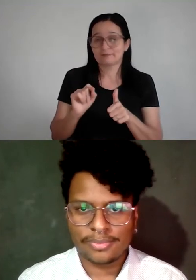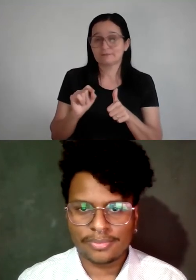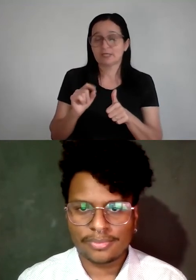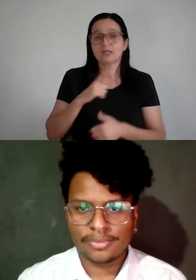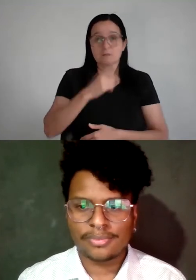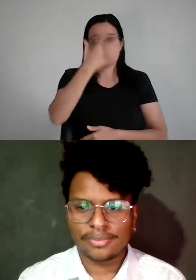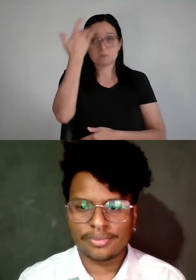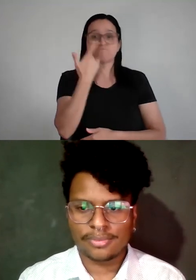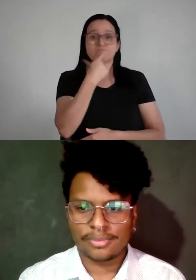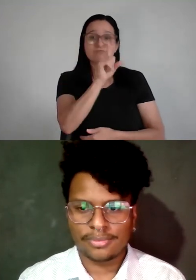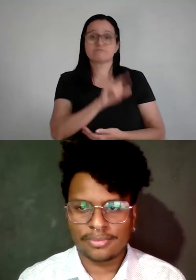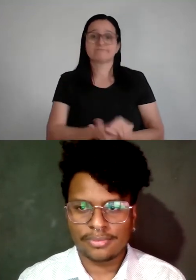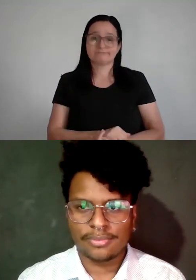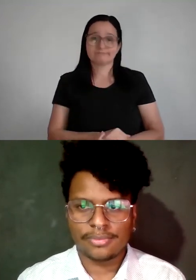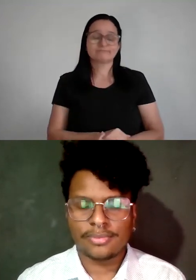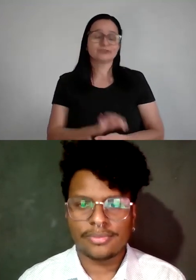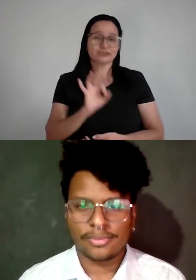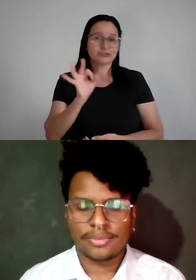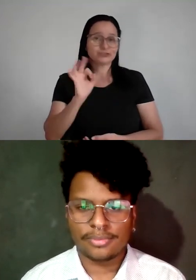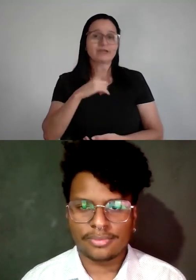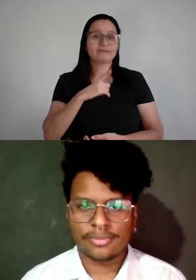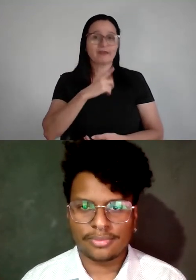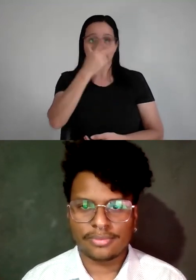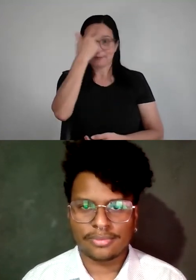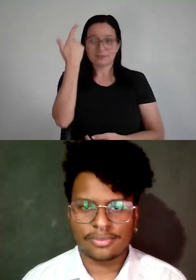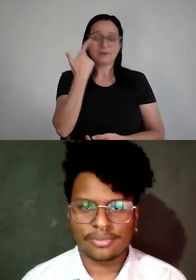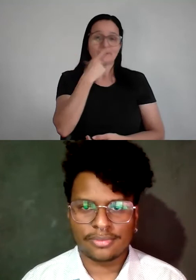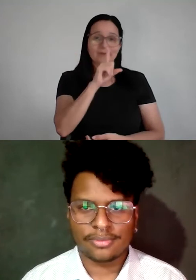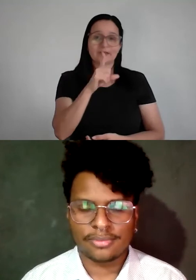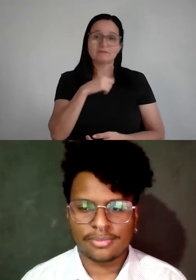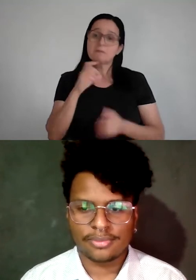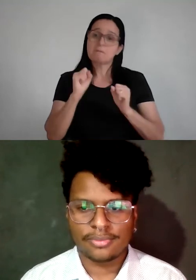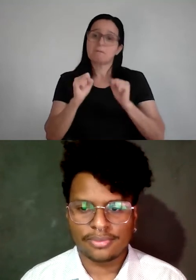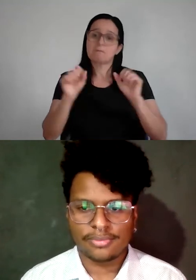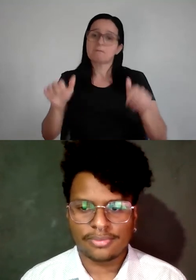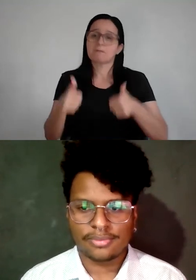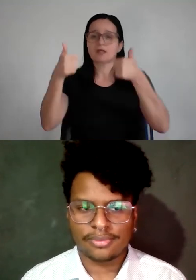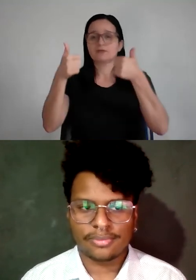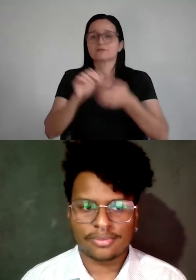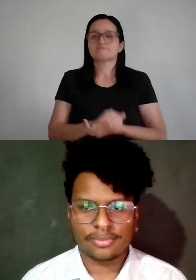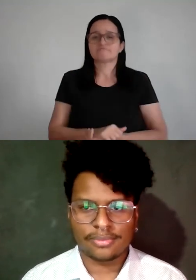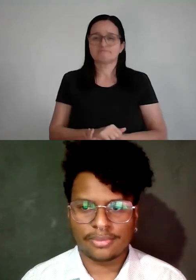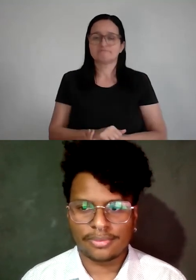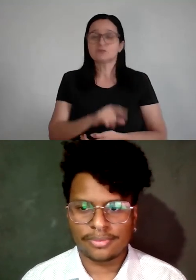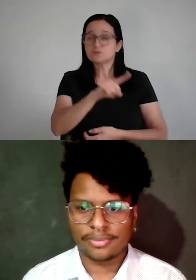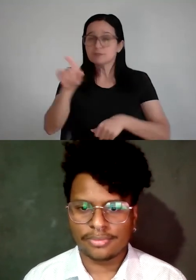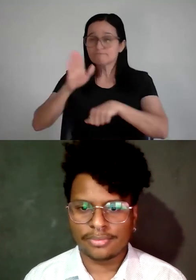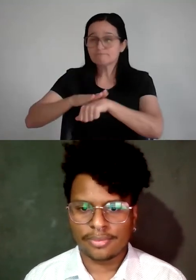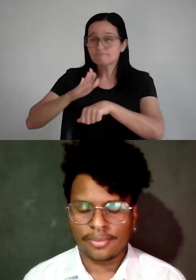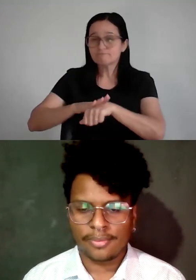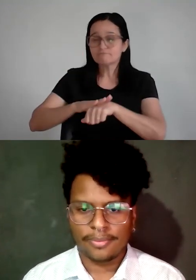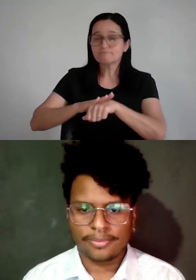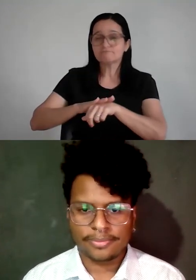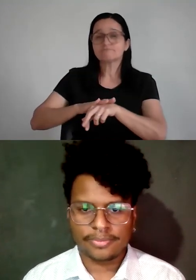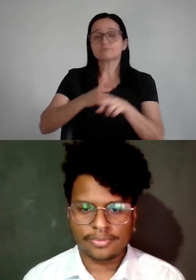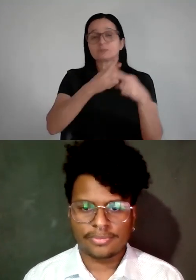conseguem, porque existem. Então, você tem espaço pra melhorar. E você tem que ter essa autorresponsabilidade, porque você não tem controle